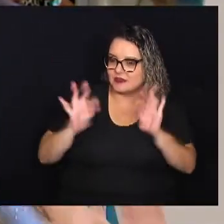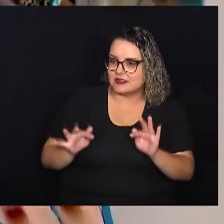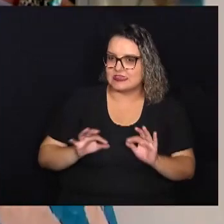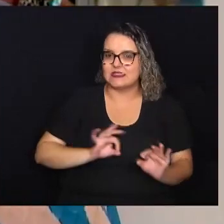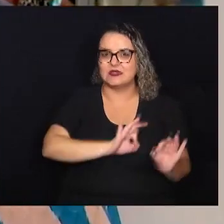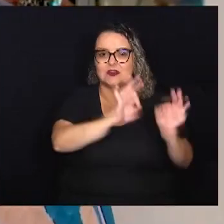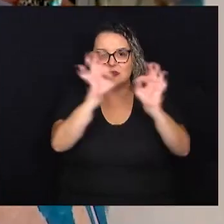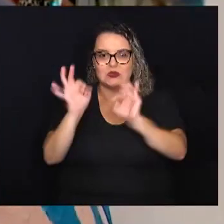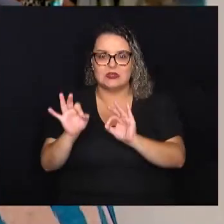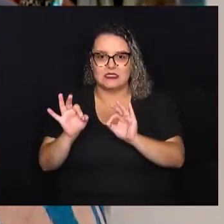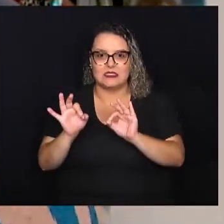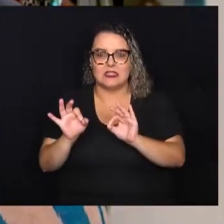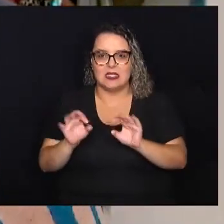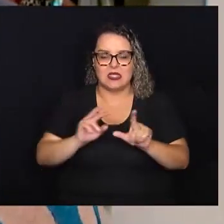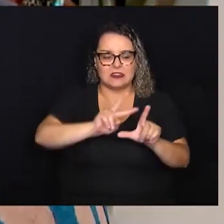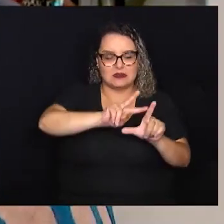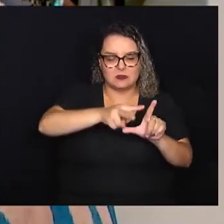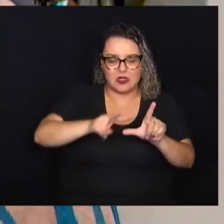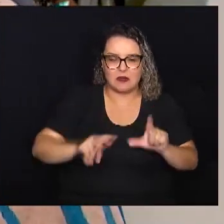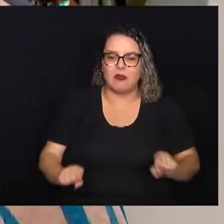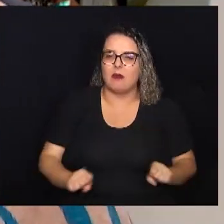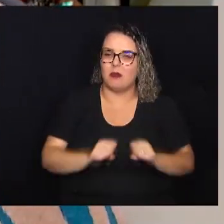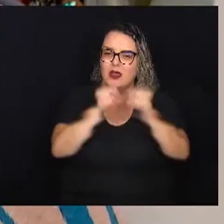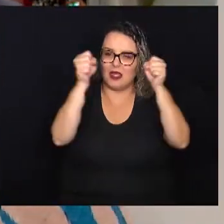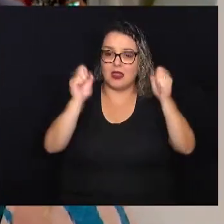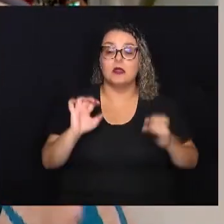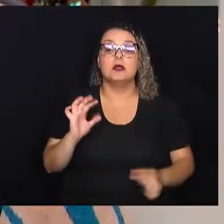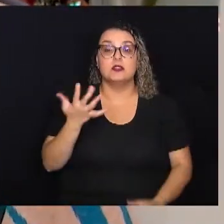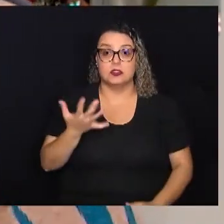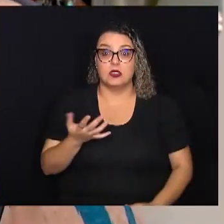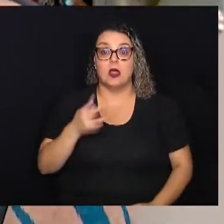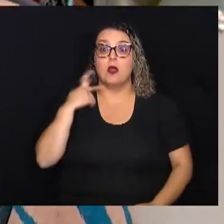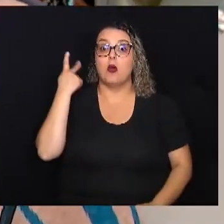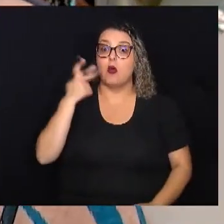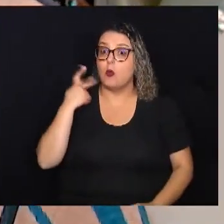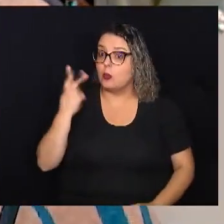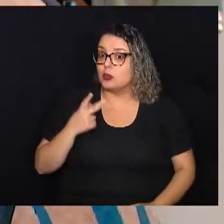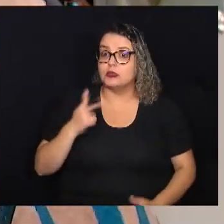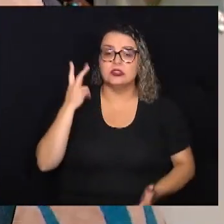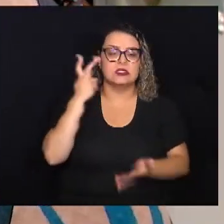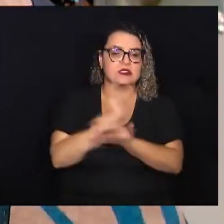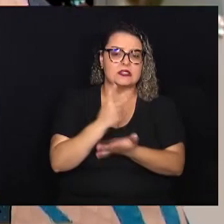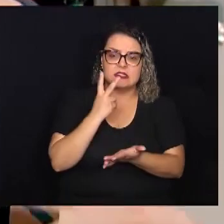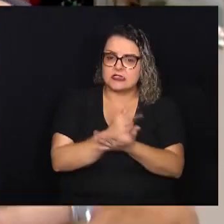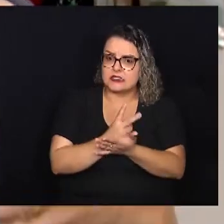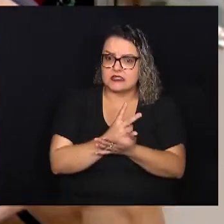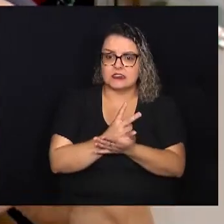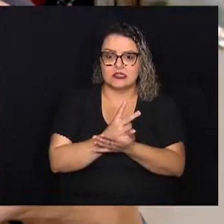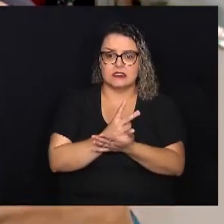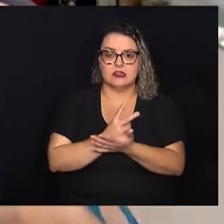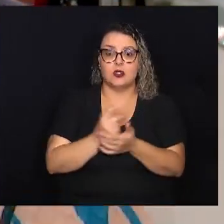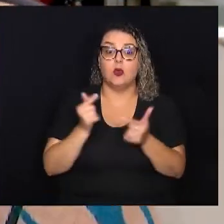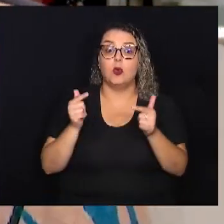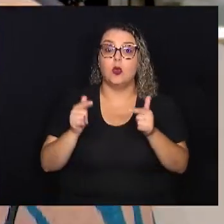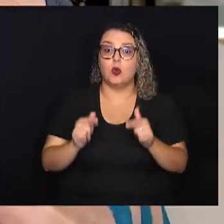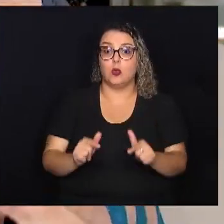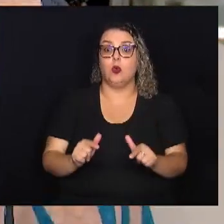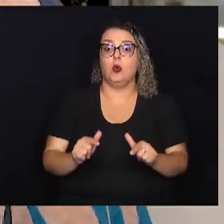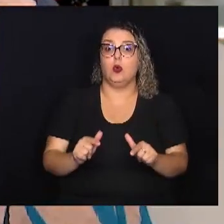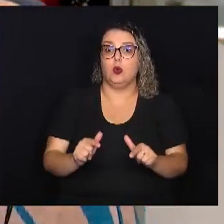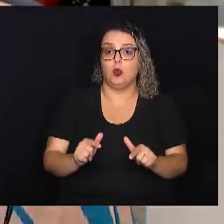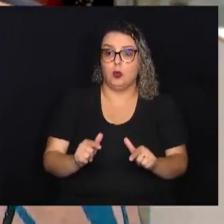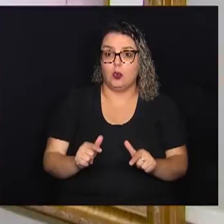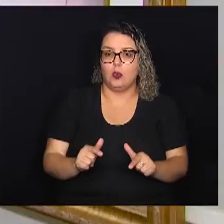quebras de paradigmas que têm acontecido. A política sempre foi um lugar muito